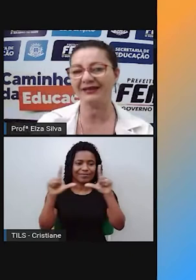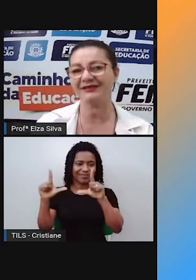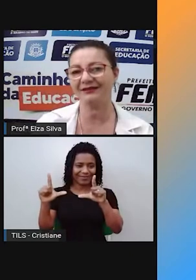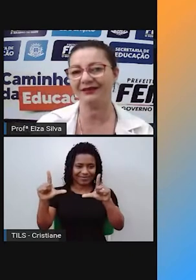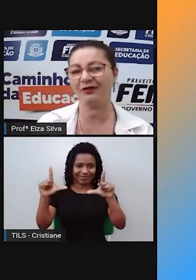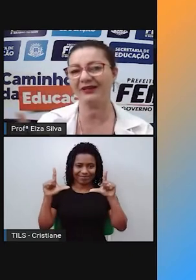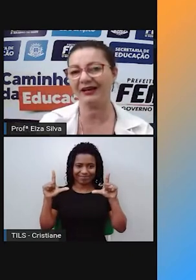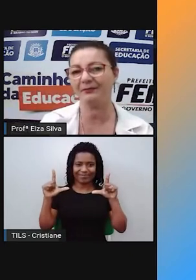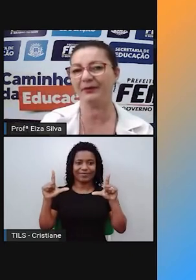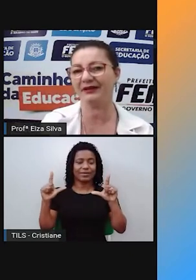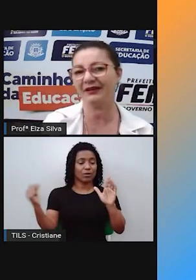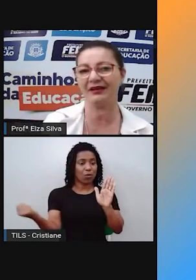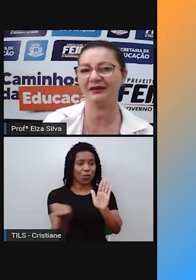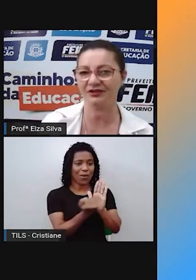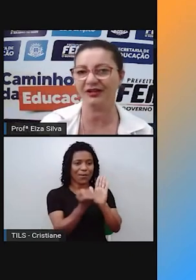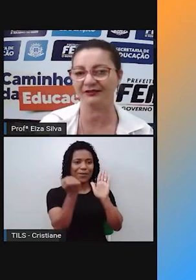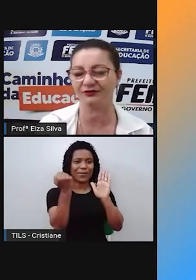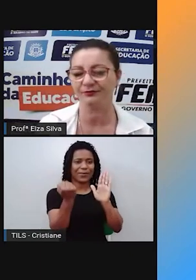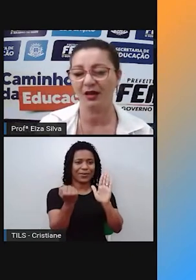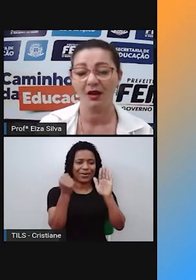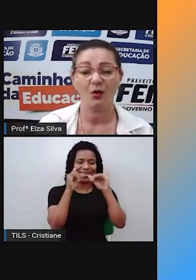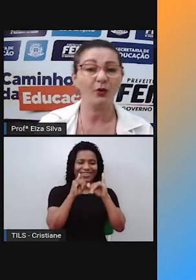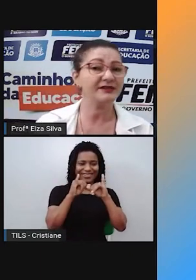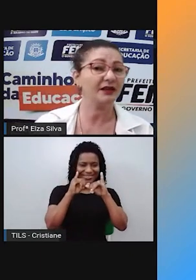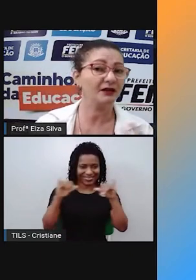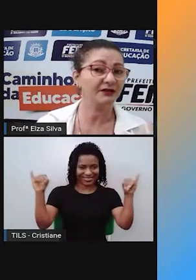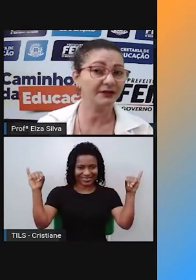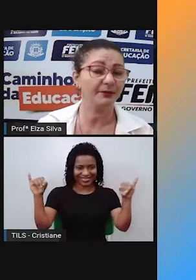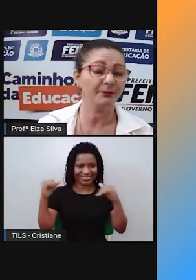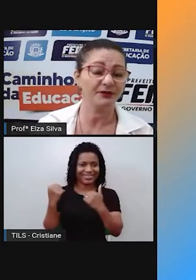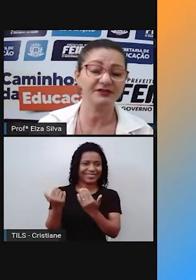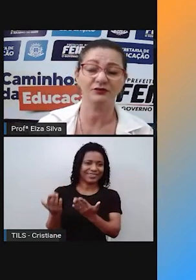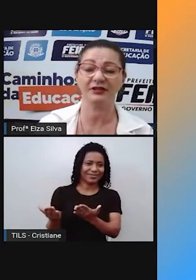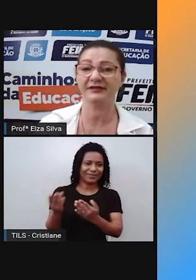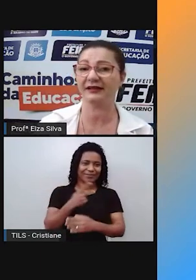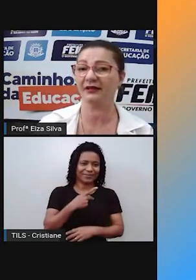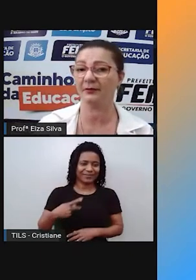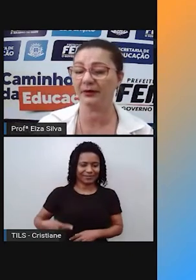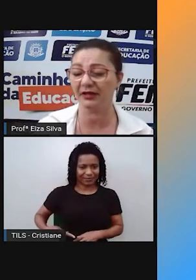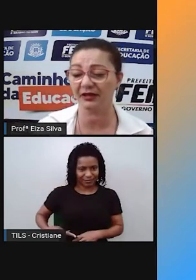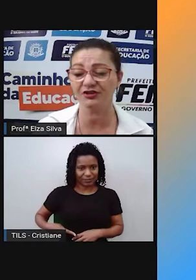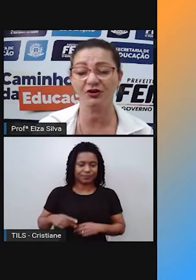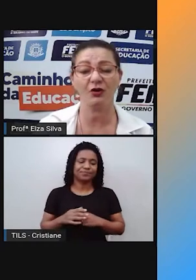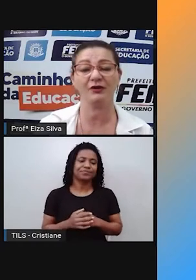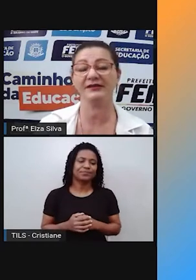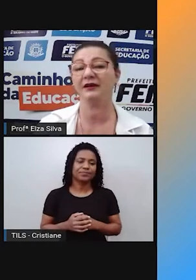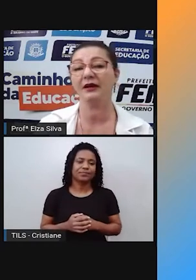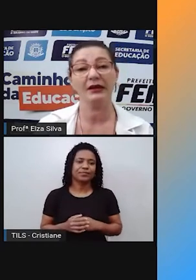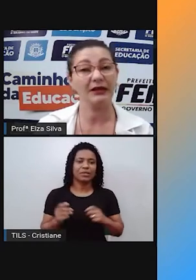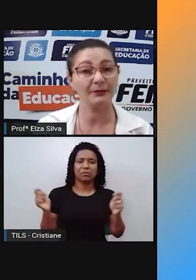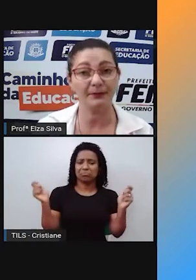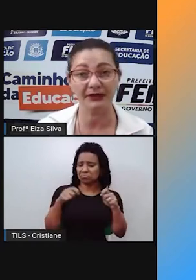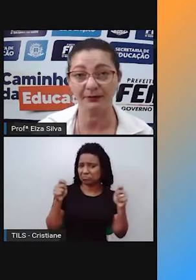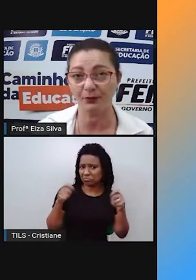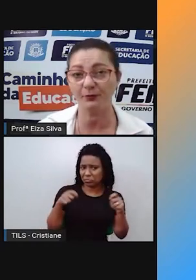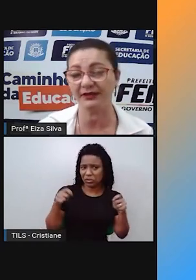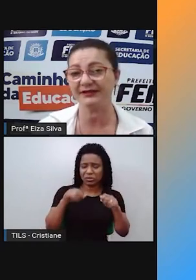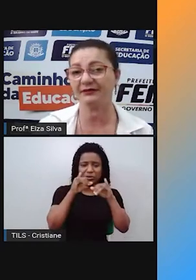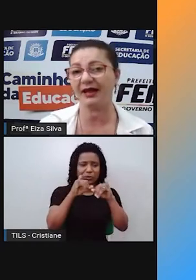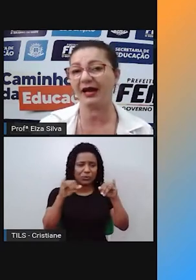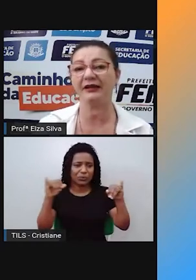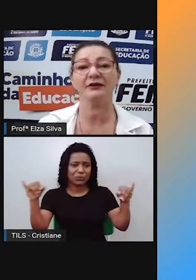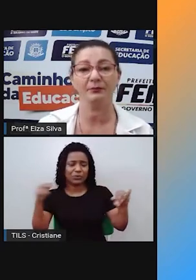marca central da campanha daquele candidato. O slogan também pode ser utilizado em campanha religiosa, campanha